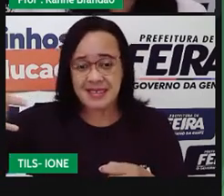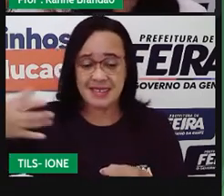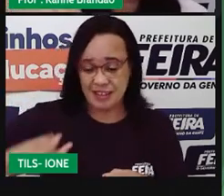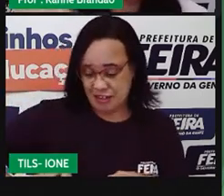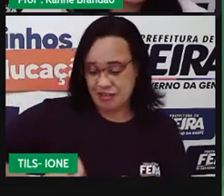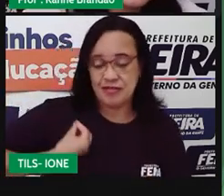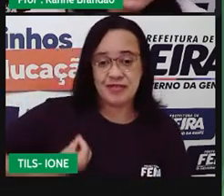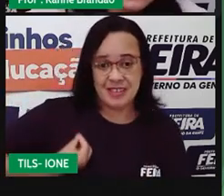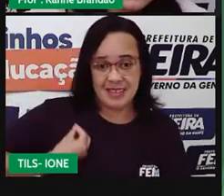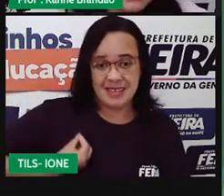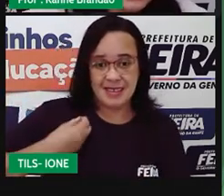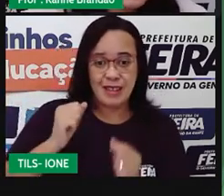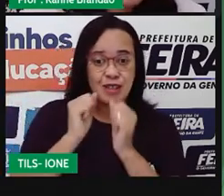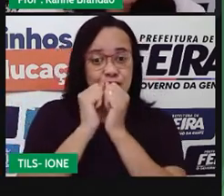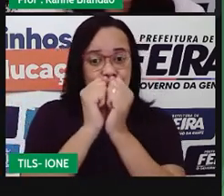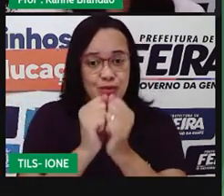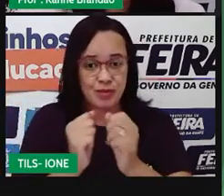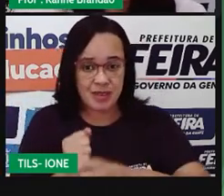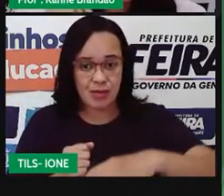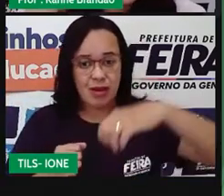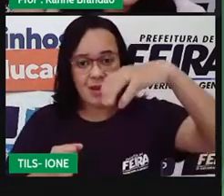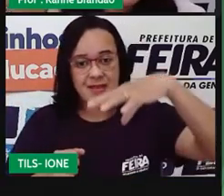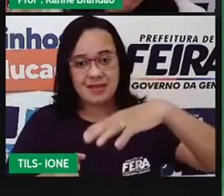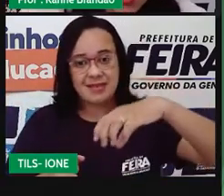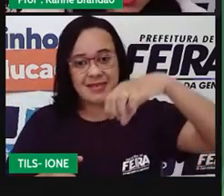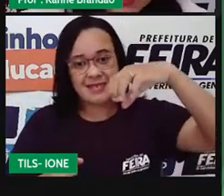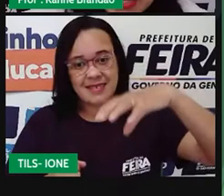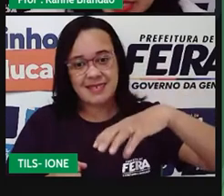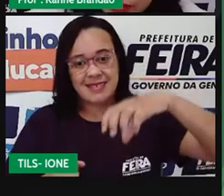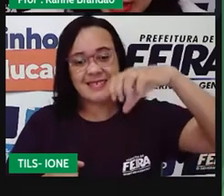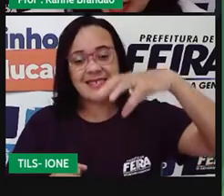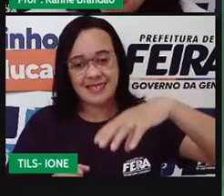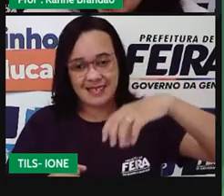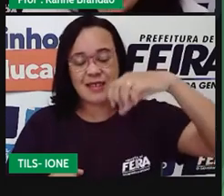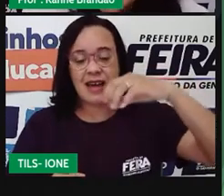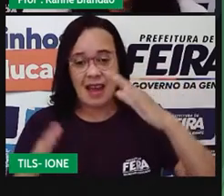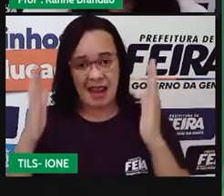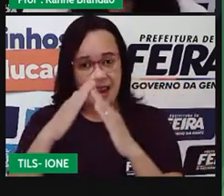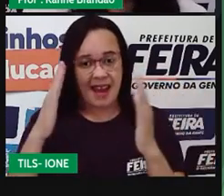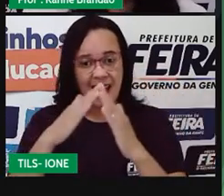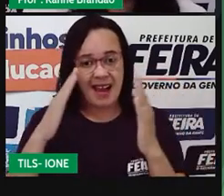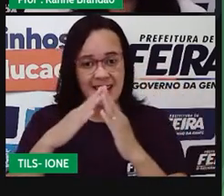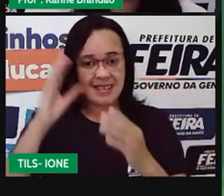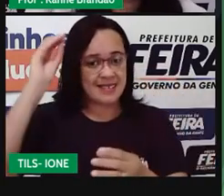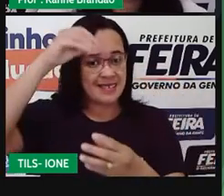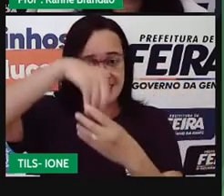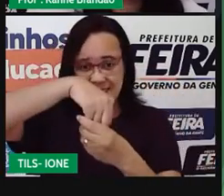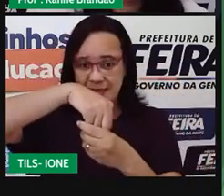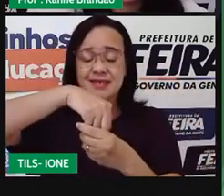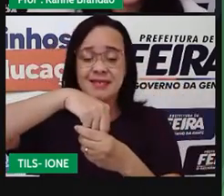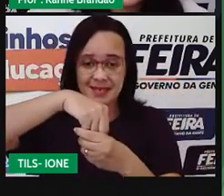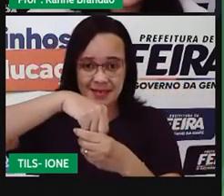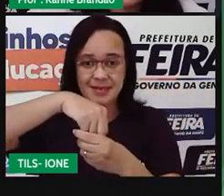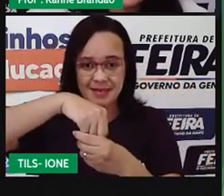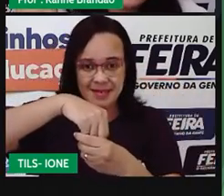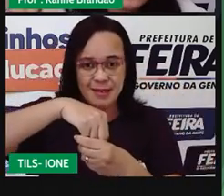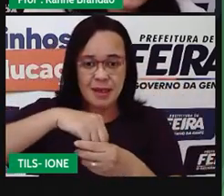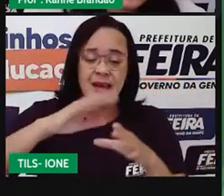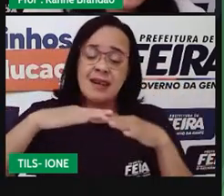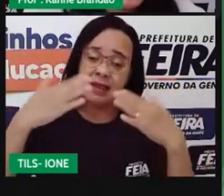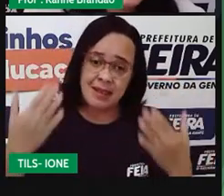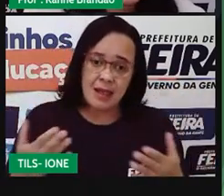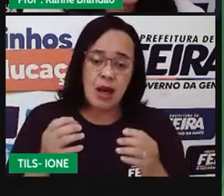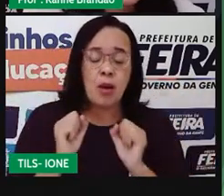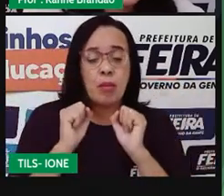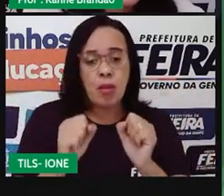vivendo sobre a anemora. Então, eles moram nesse lugar. Além disso, a gente pode considerar também um